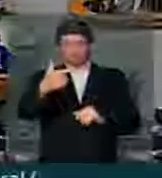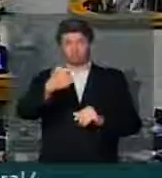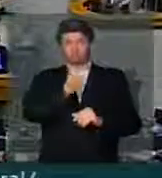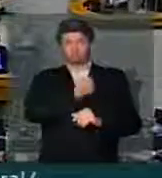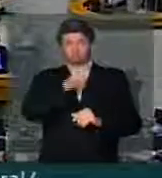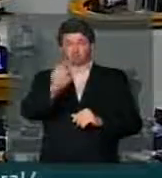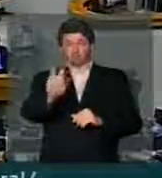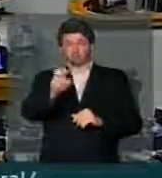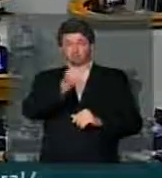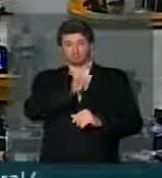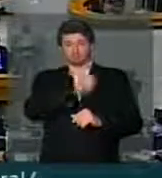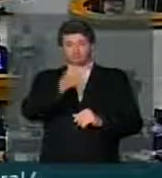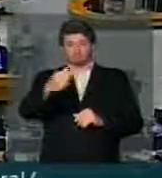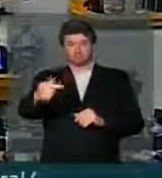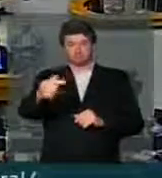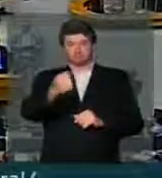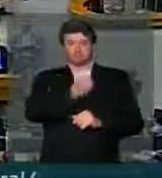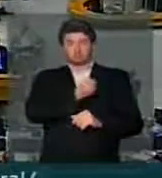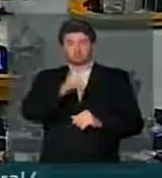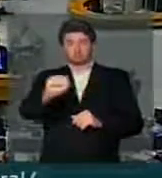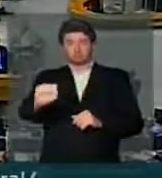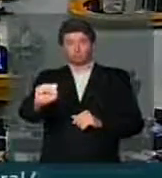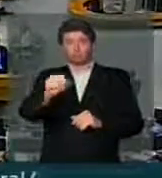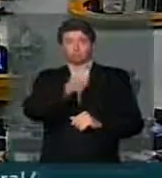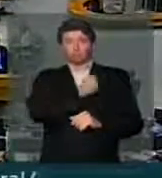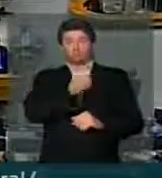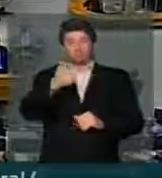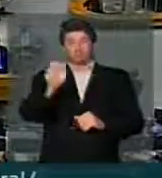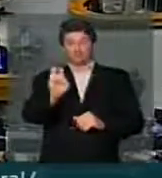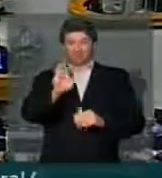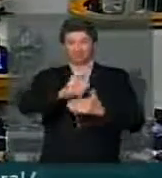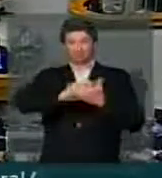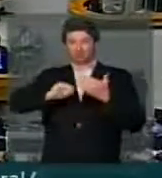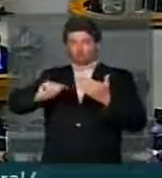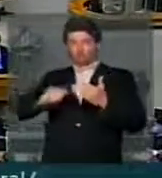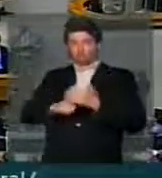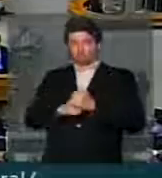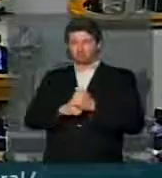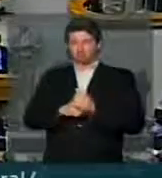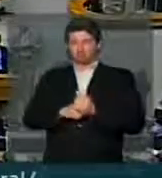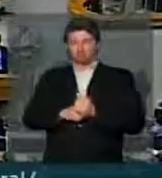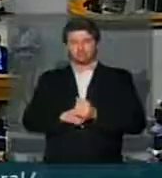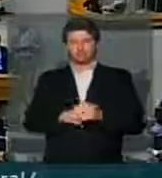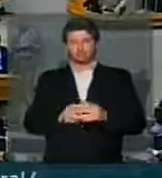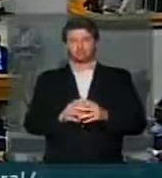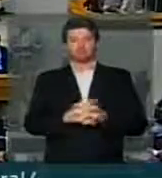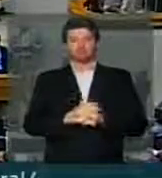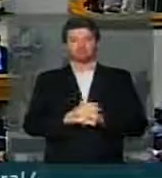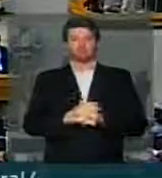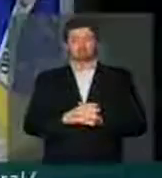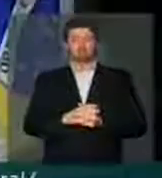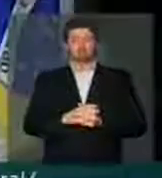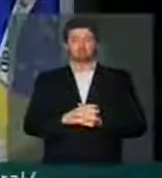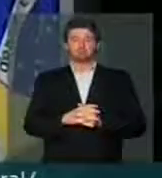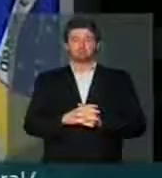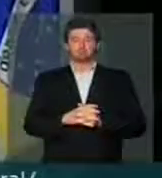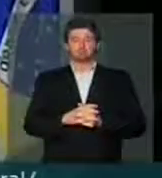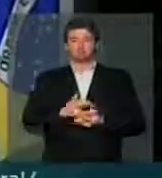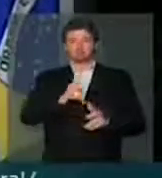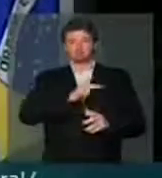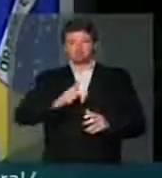5, 7, 8 e 15 foram retirados Senhor presidente,